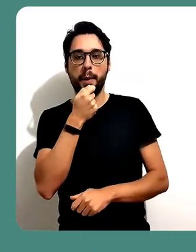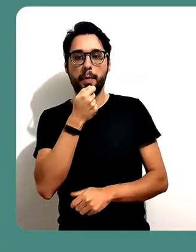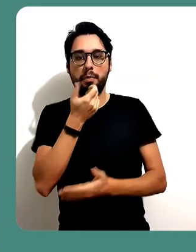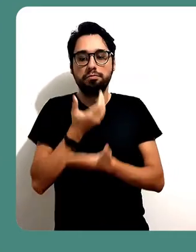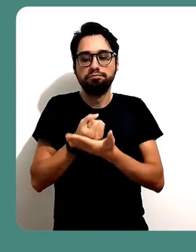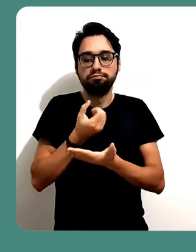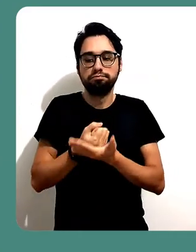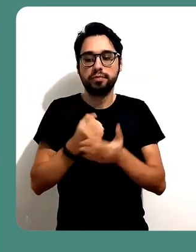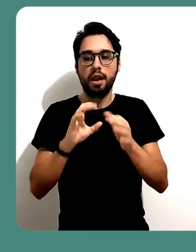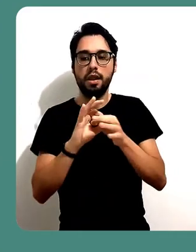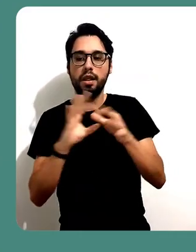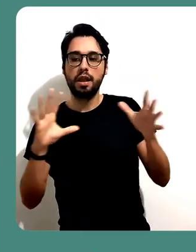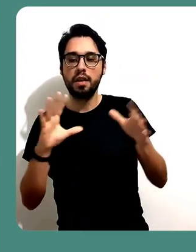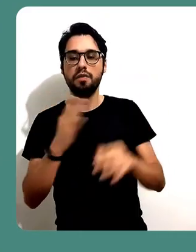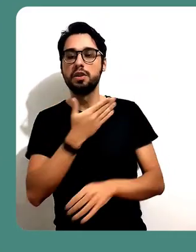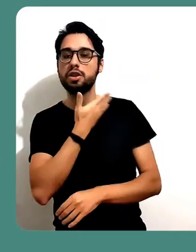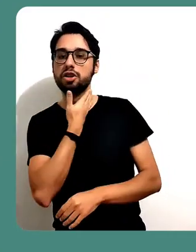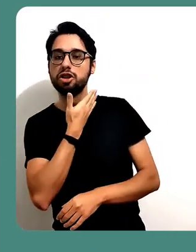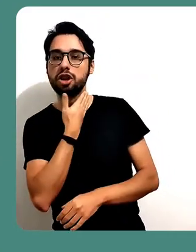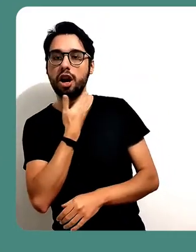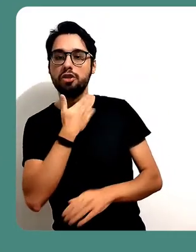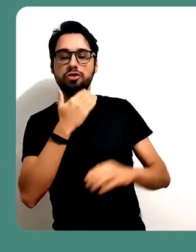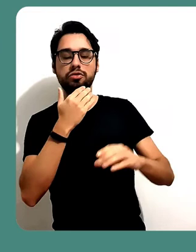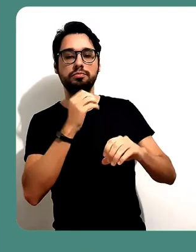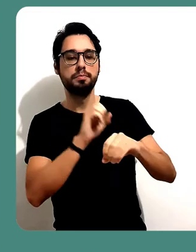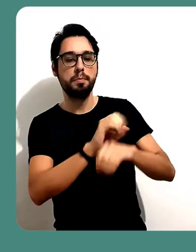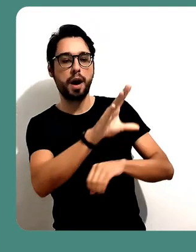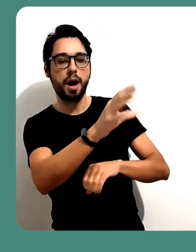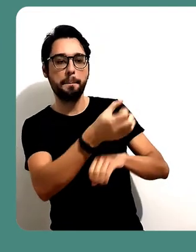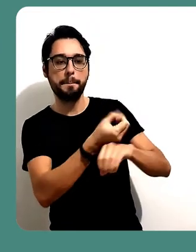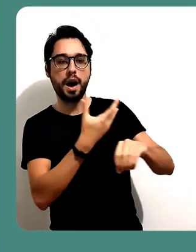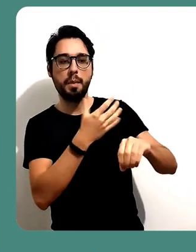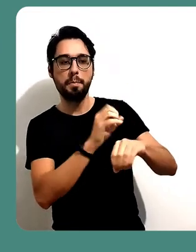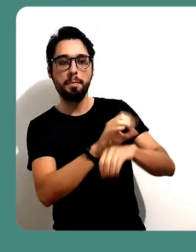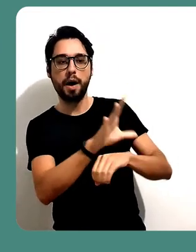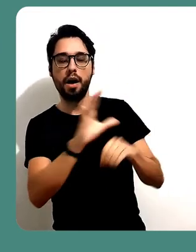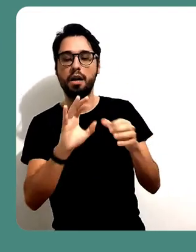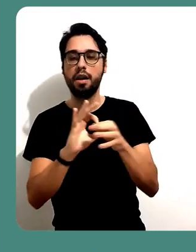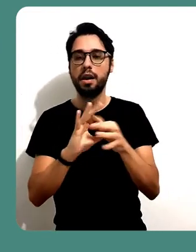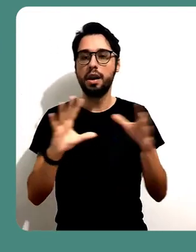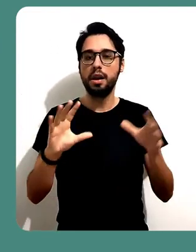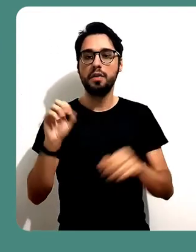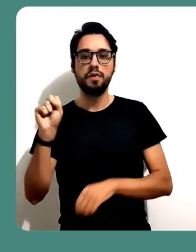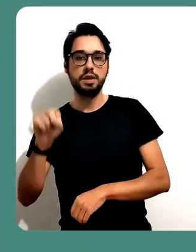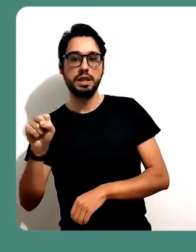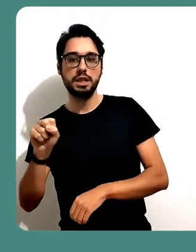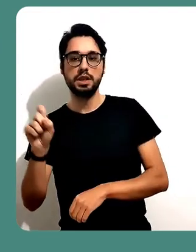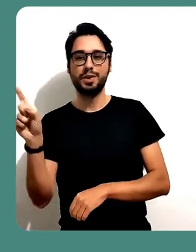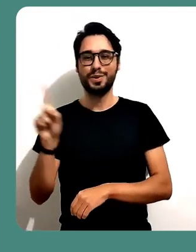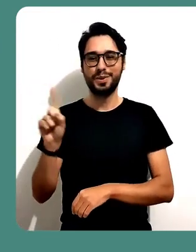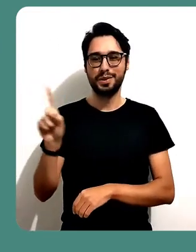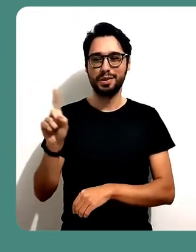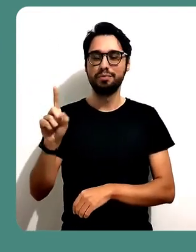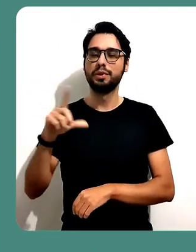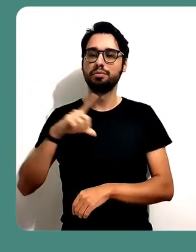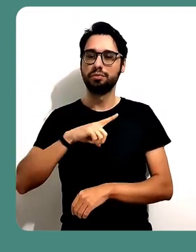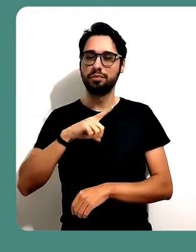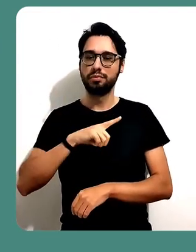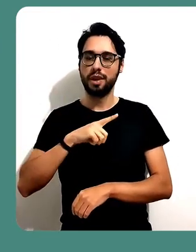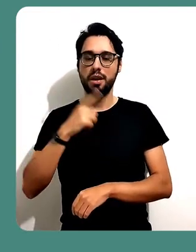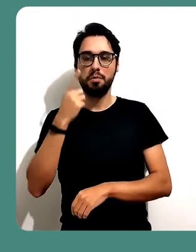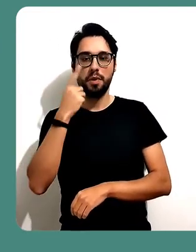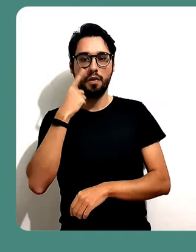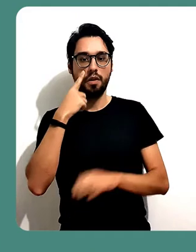compartilhem suas webcams, compartilhem seus microfones, enviem mensagens no chat, seja pública ou privada, faça